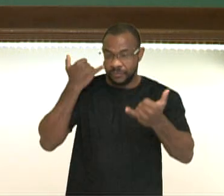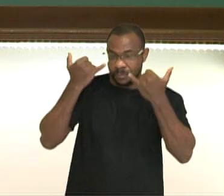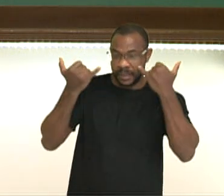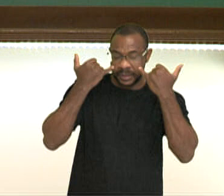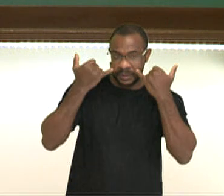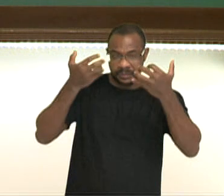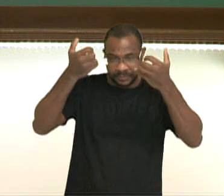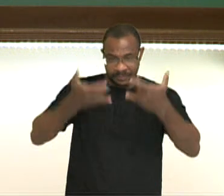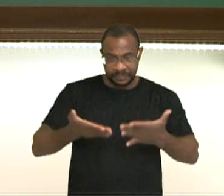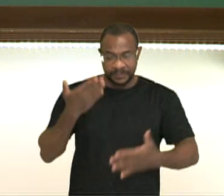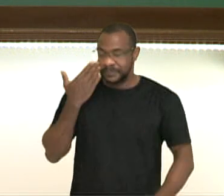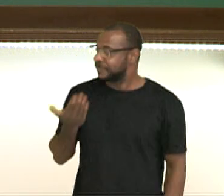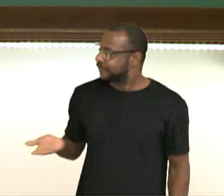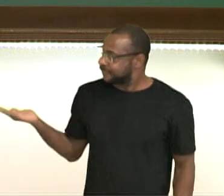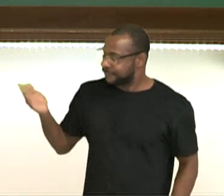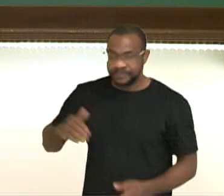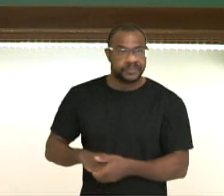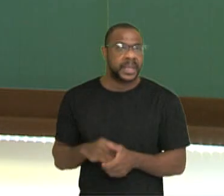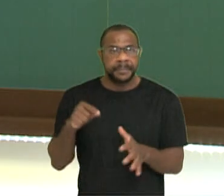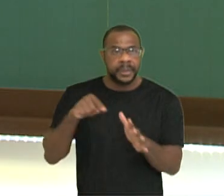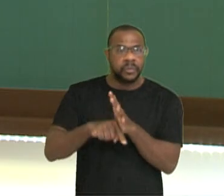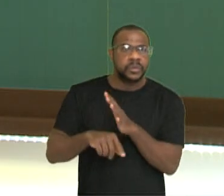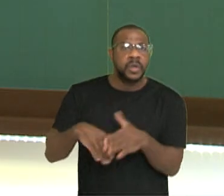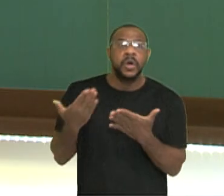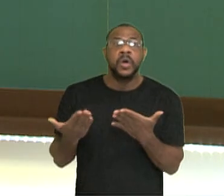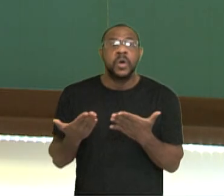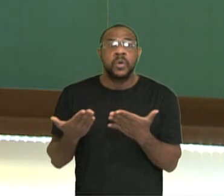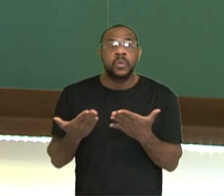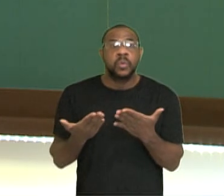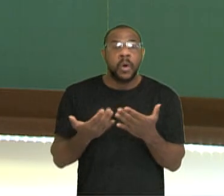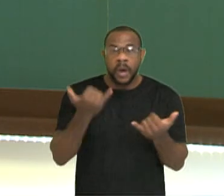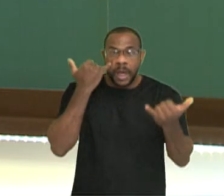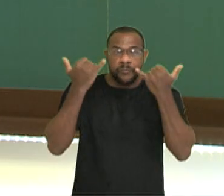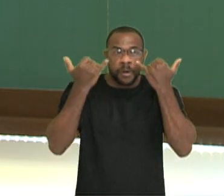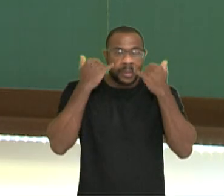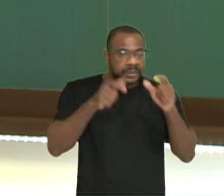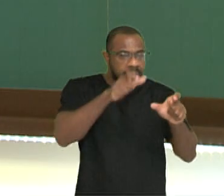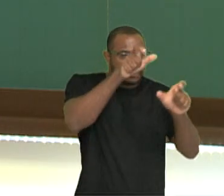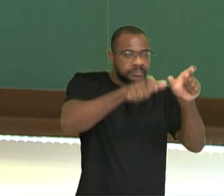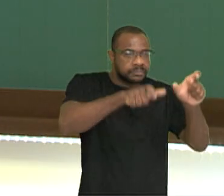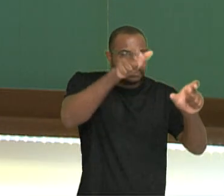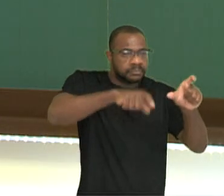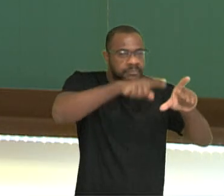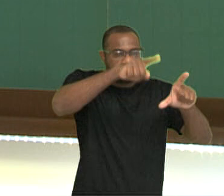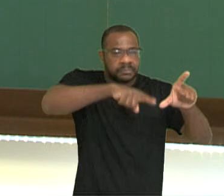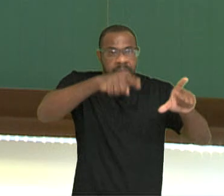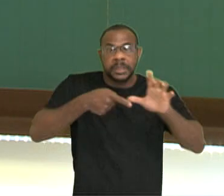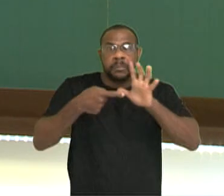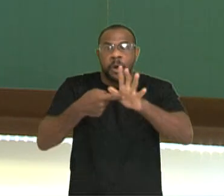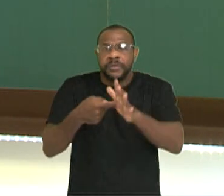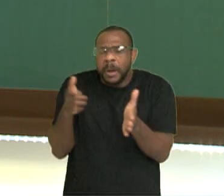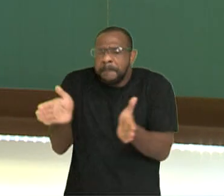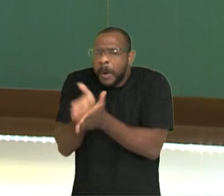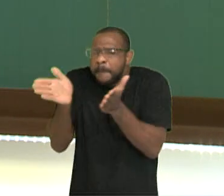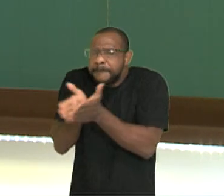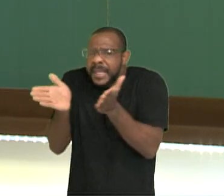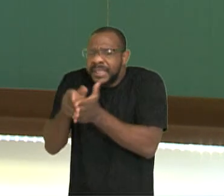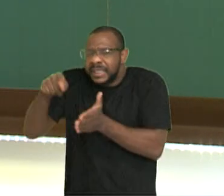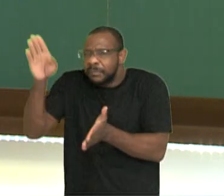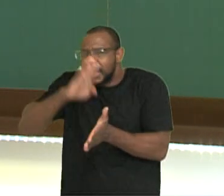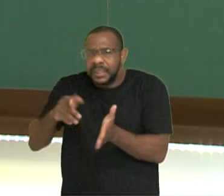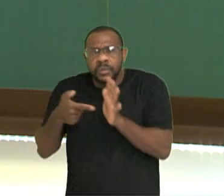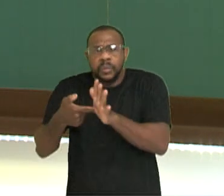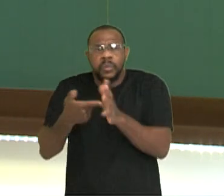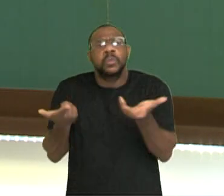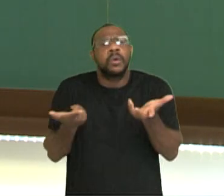Então, a pergunta ali é quais os índices que demonstram a extrema pobreza no Brasil para o Banco Mundial e em qual década, de